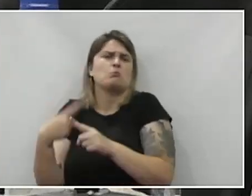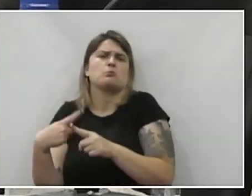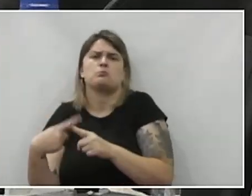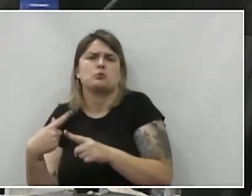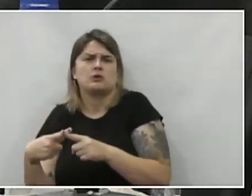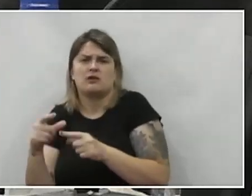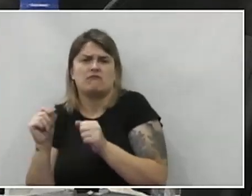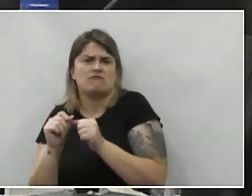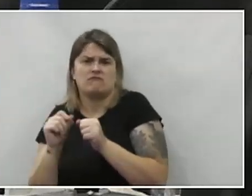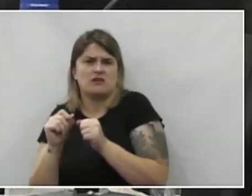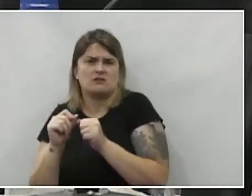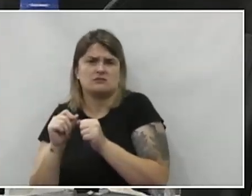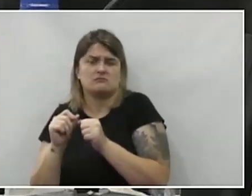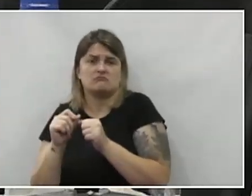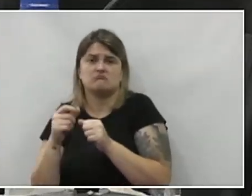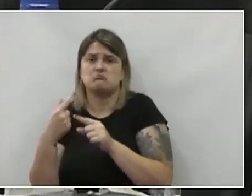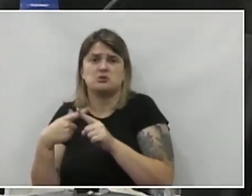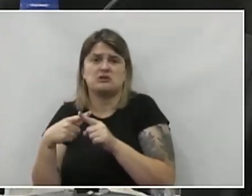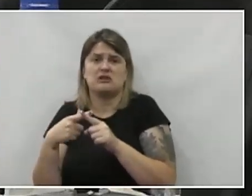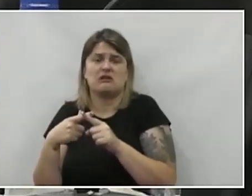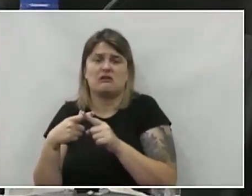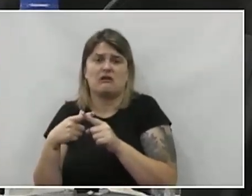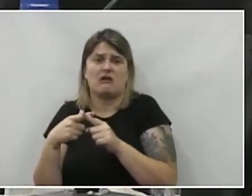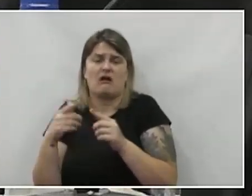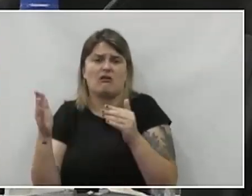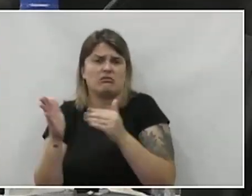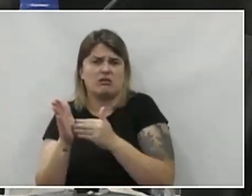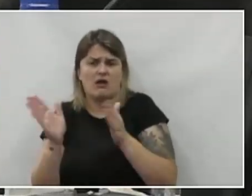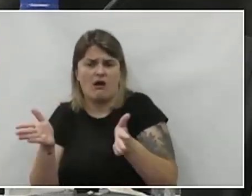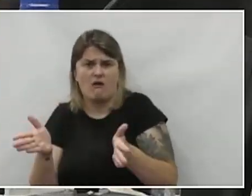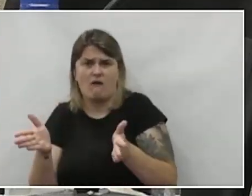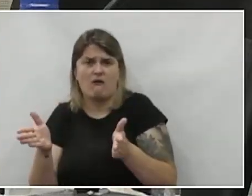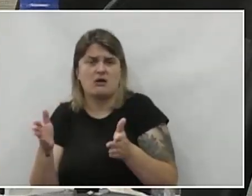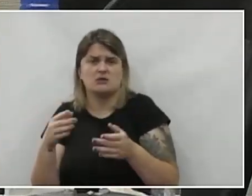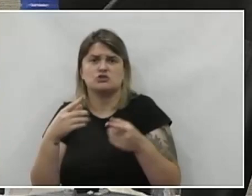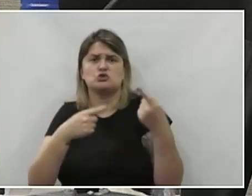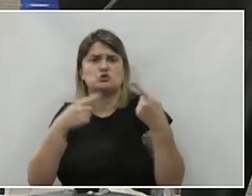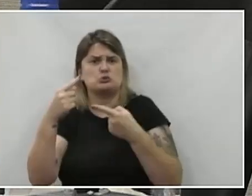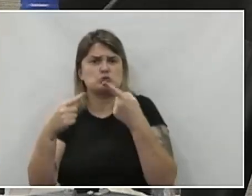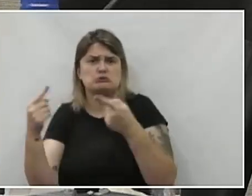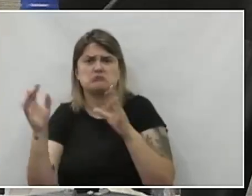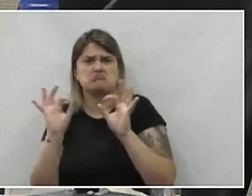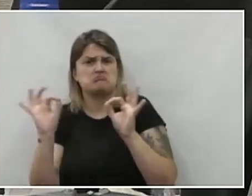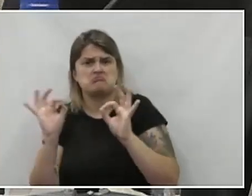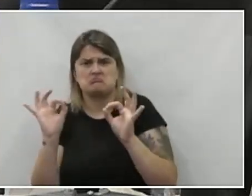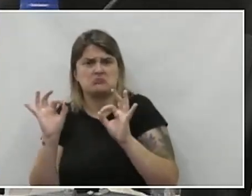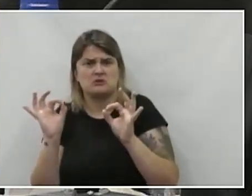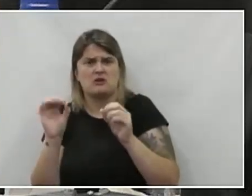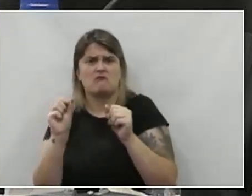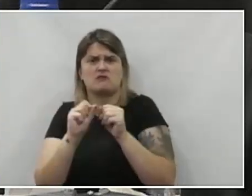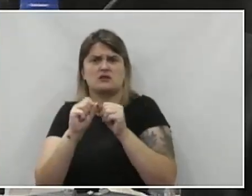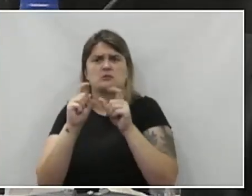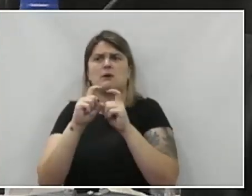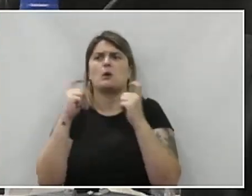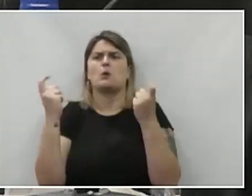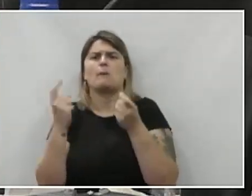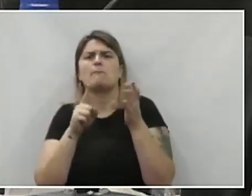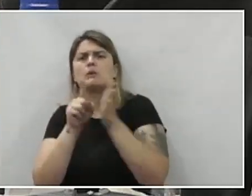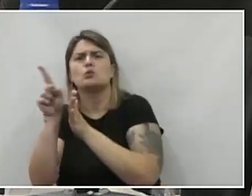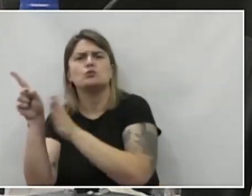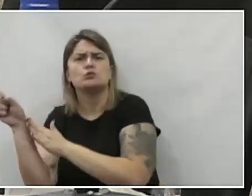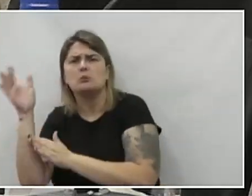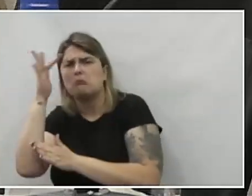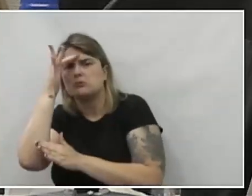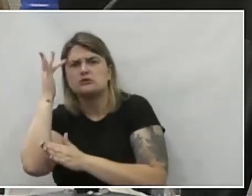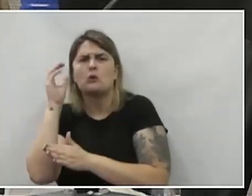que fizeram isso, porque em nenhum momento aqui nessa casa, até onde eu sei, foi feita uma audiência, foi perguntado para o